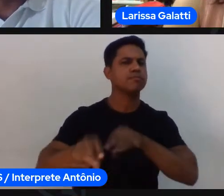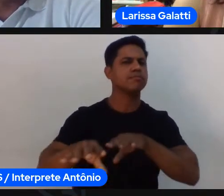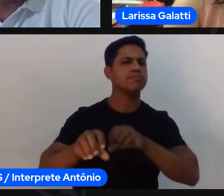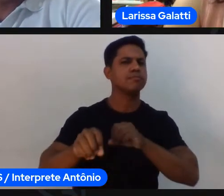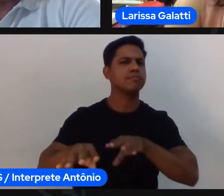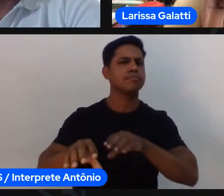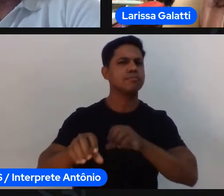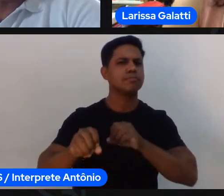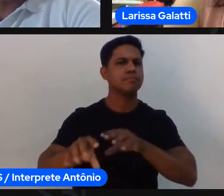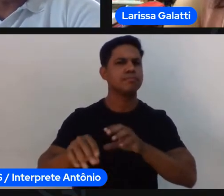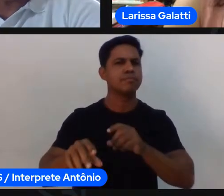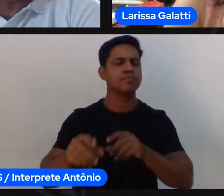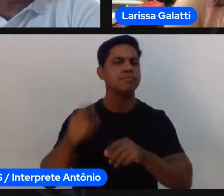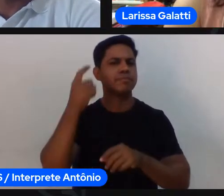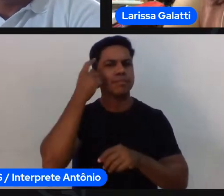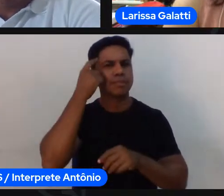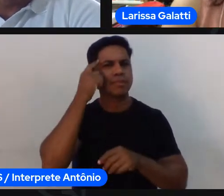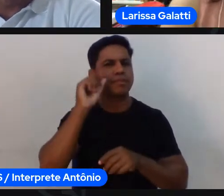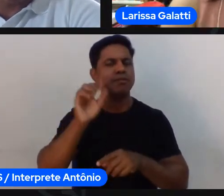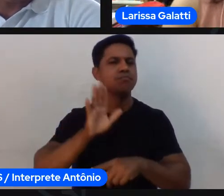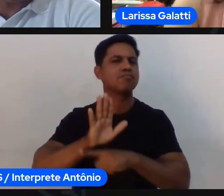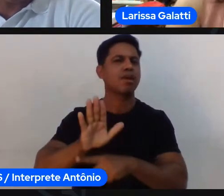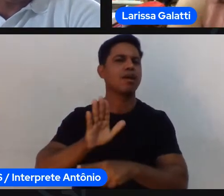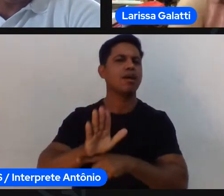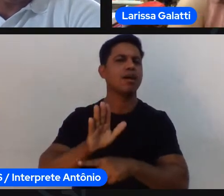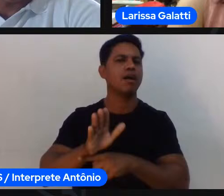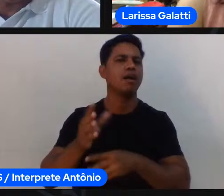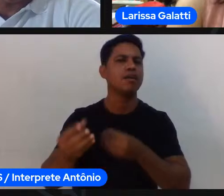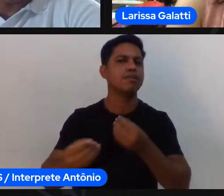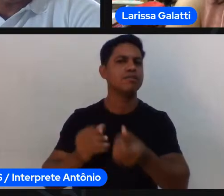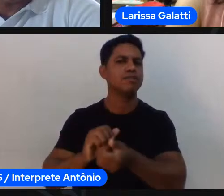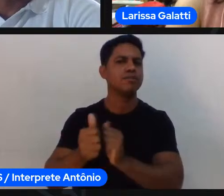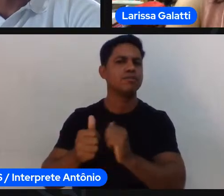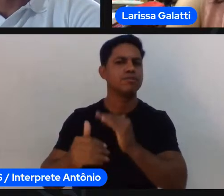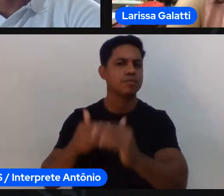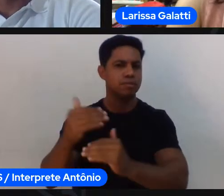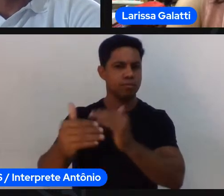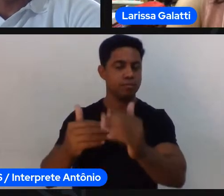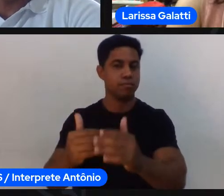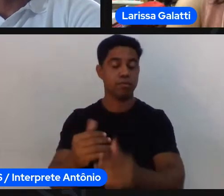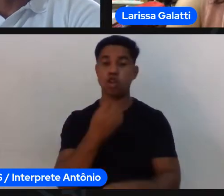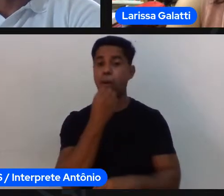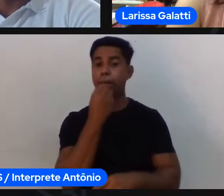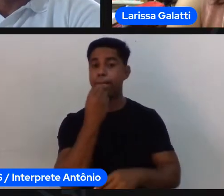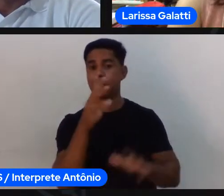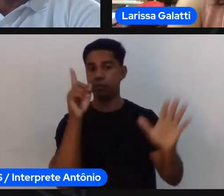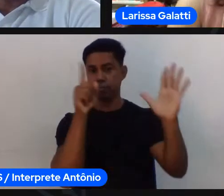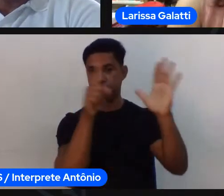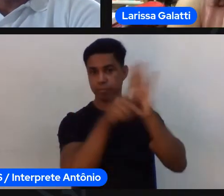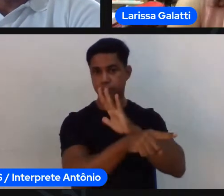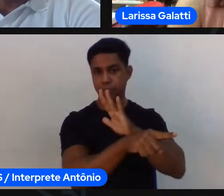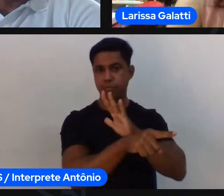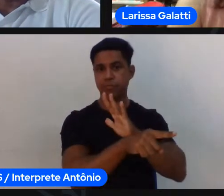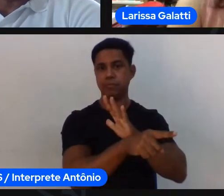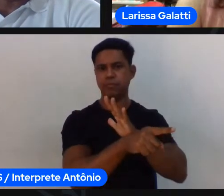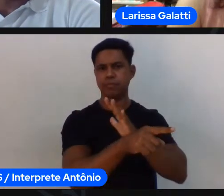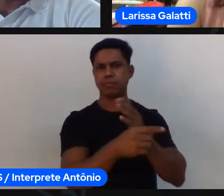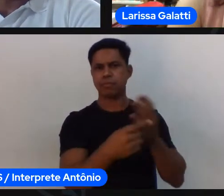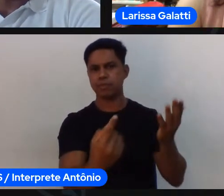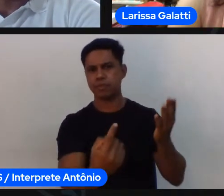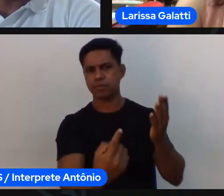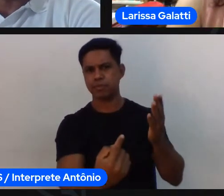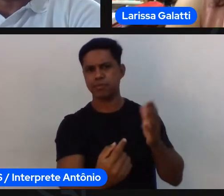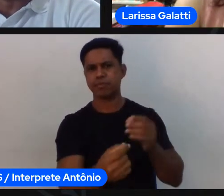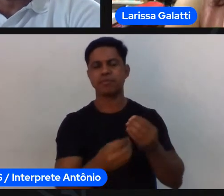científicos da área de educação física excelente pergunta é válido tudo é agora por quê